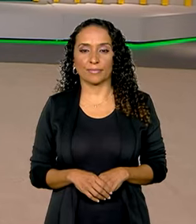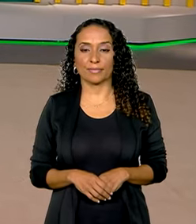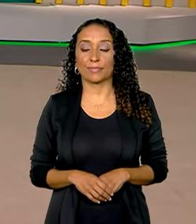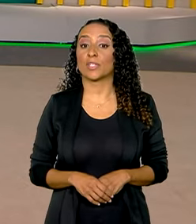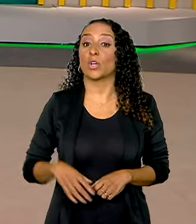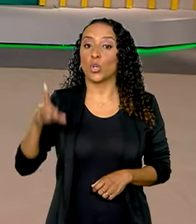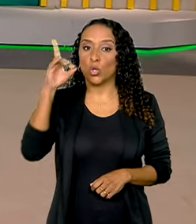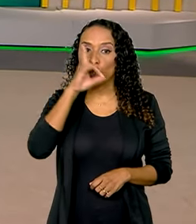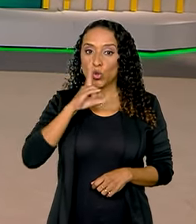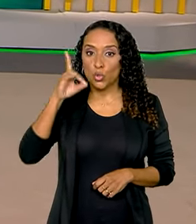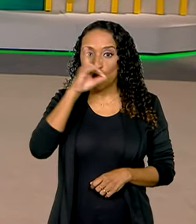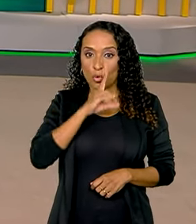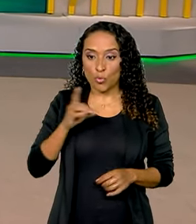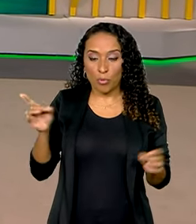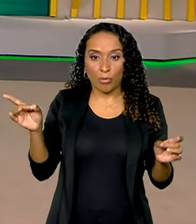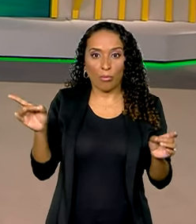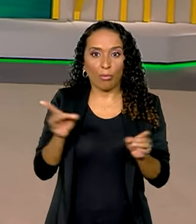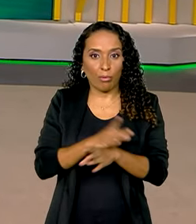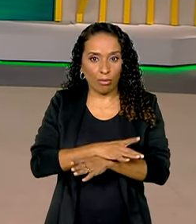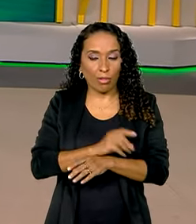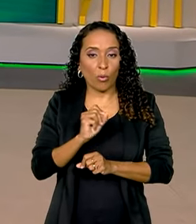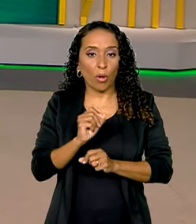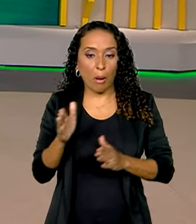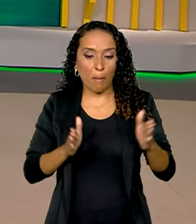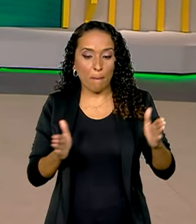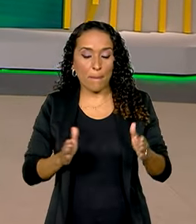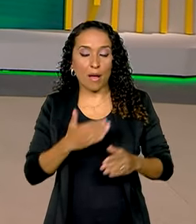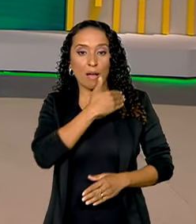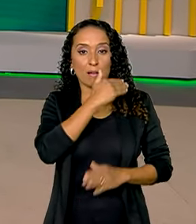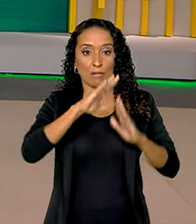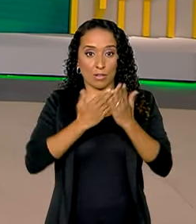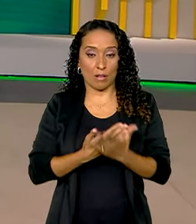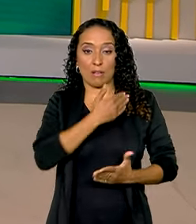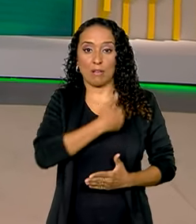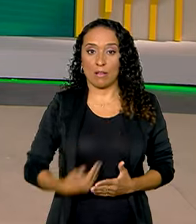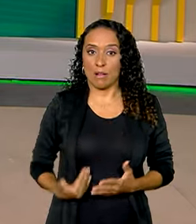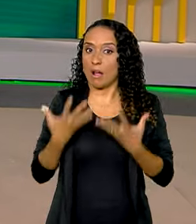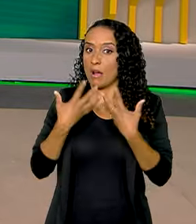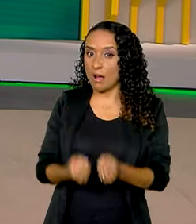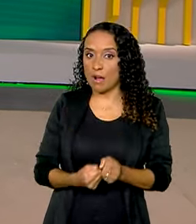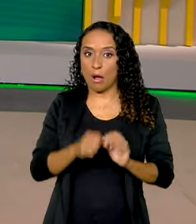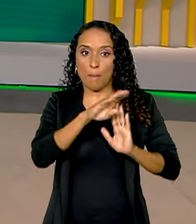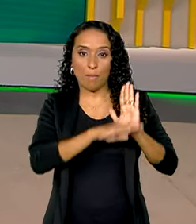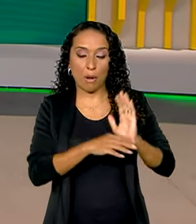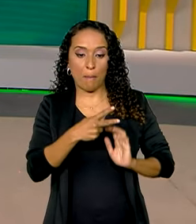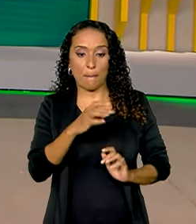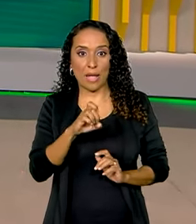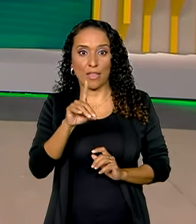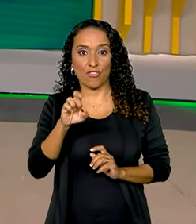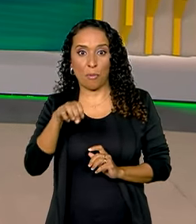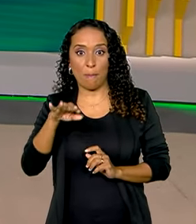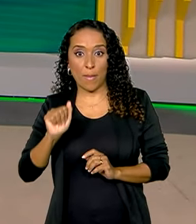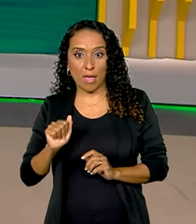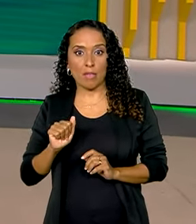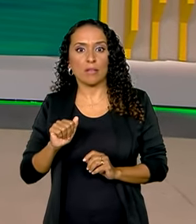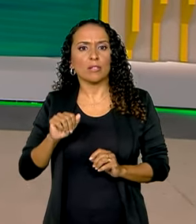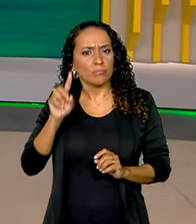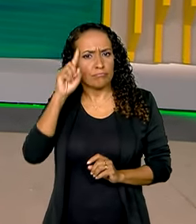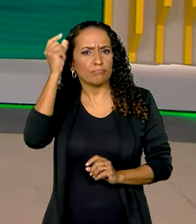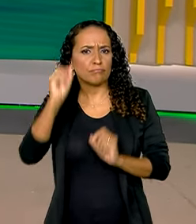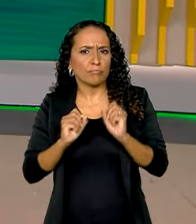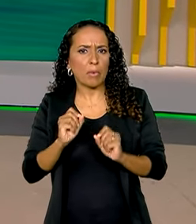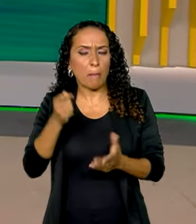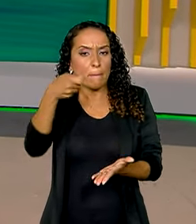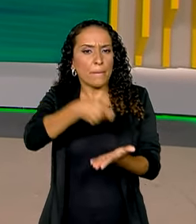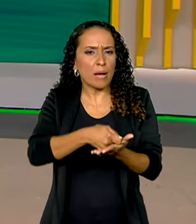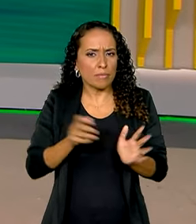Termina no próximo domingo o prazo para a rede pública de ensino aderir ao programa Pé de Meia. A iniciativa prevê o pagamento de